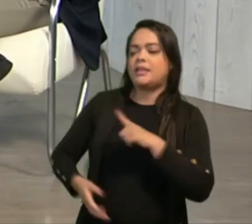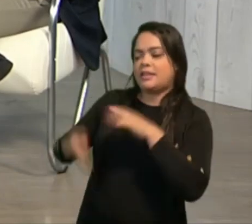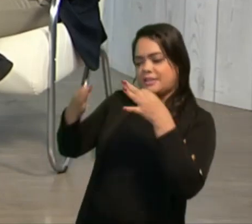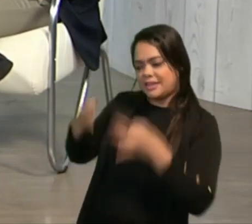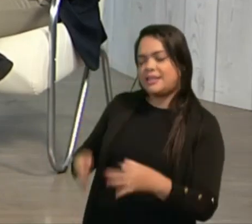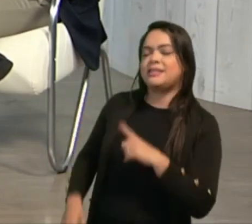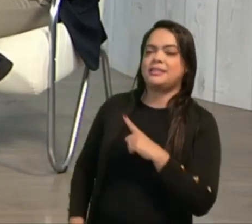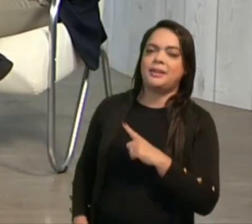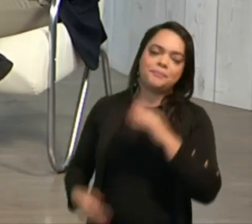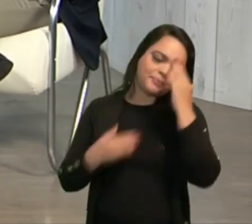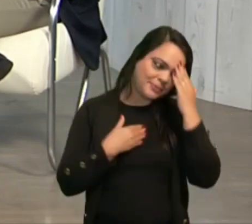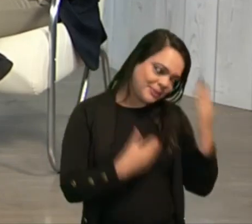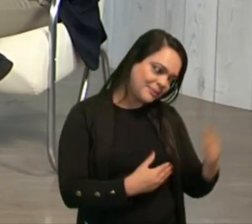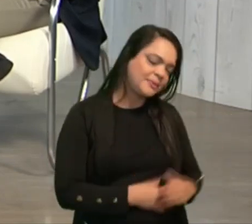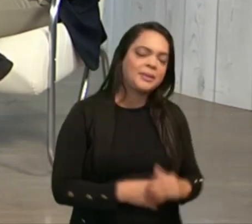acontecerá. Muito obrigada. Obrigado.